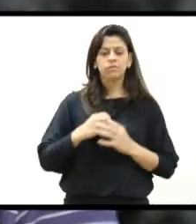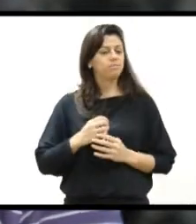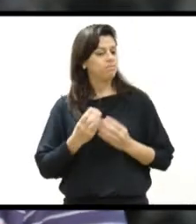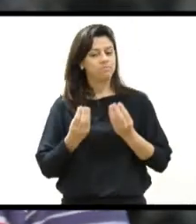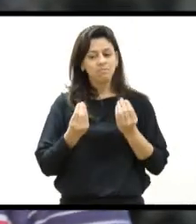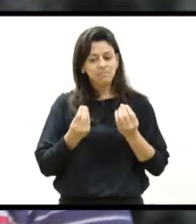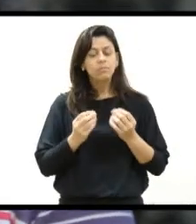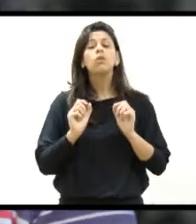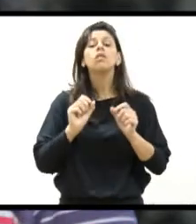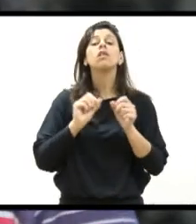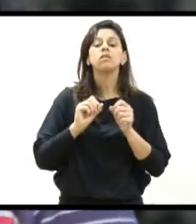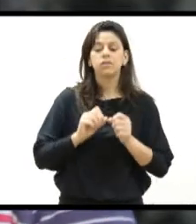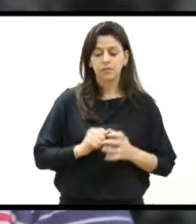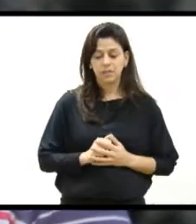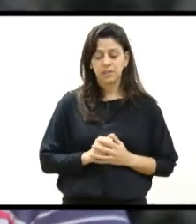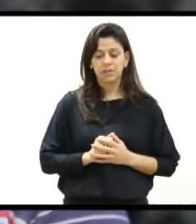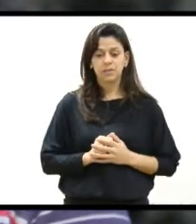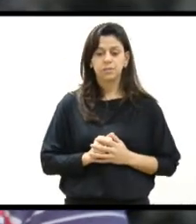que você já fez? Conta para mim.